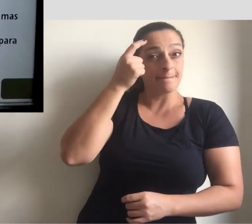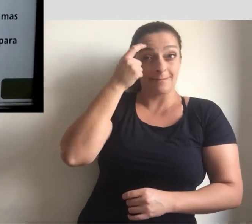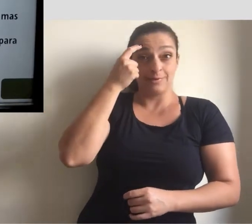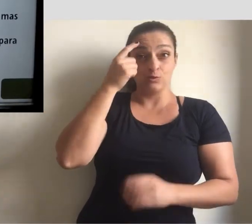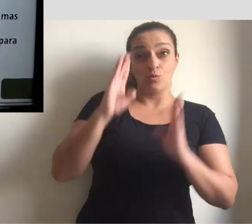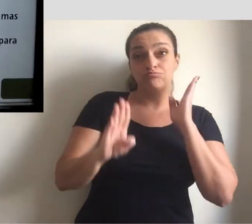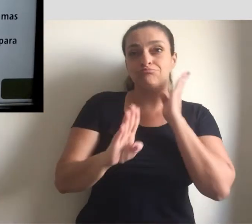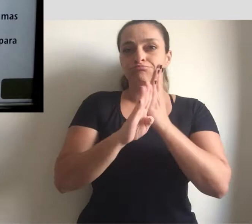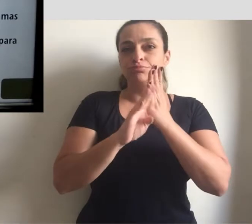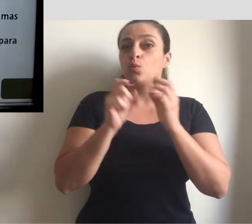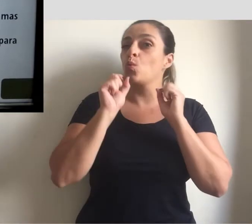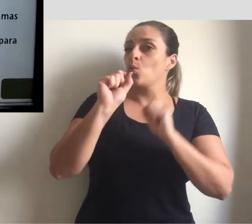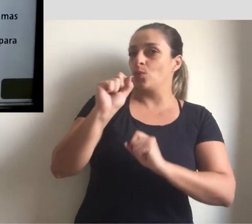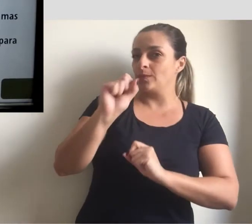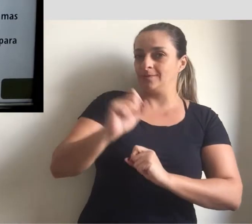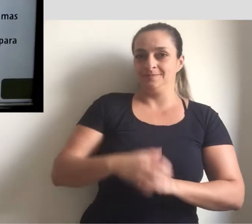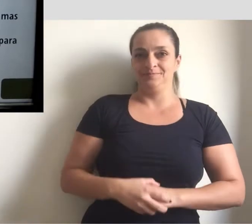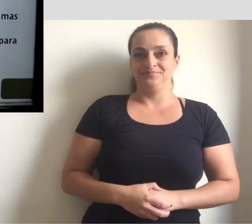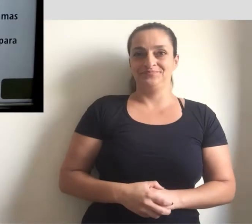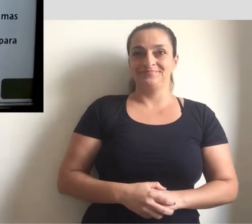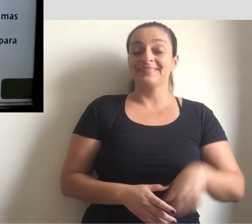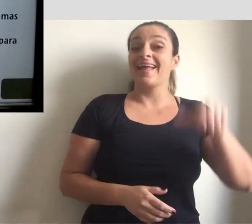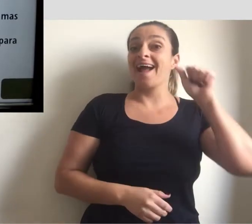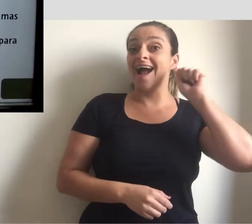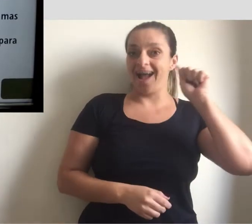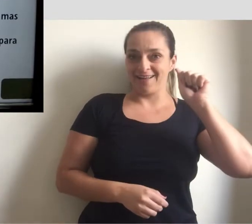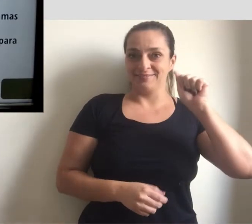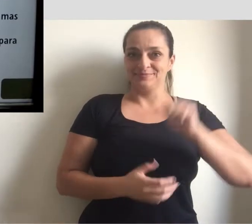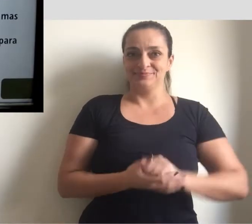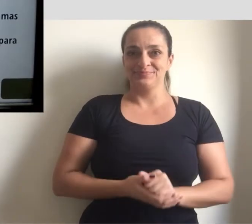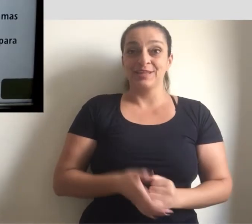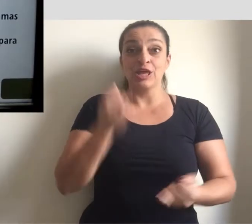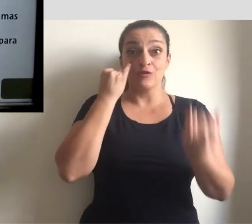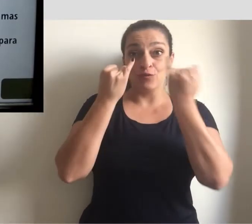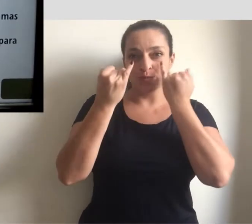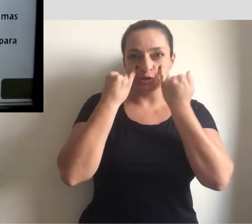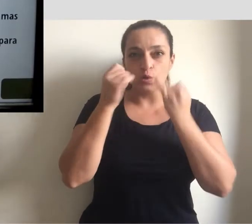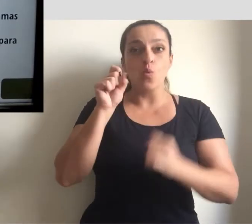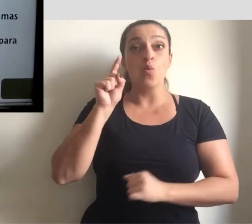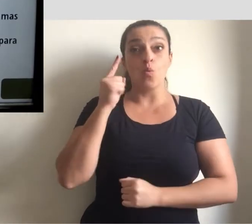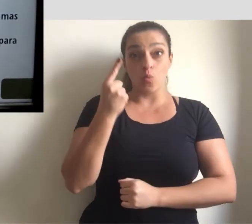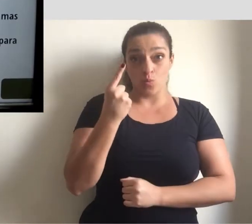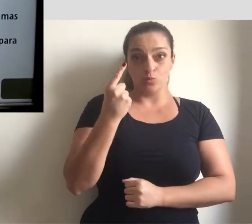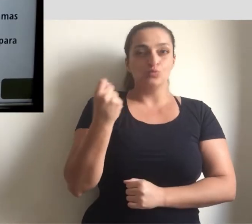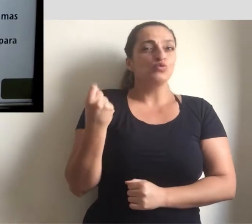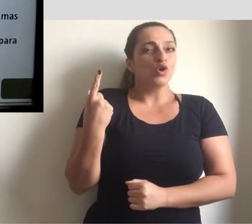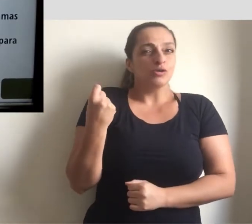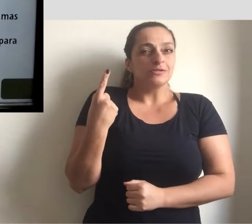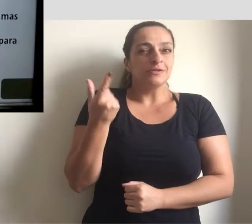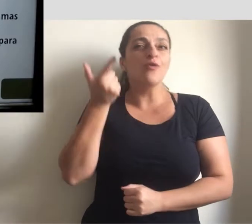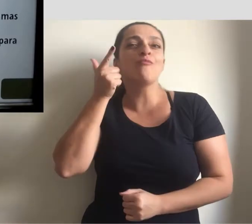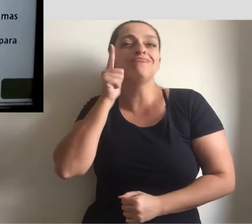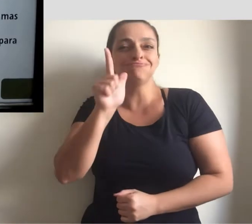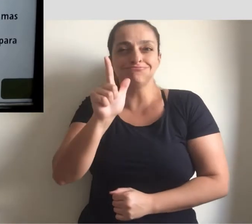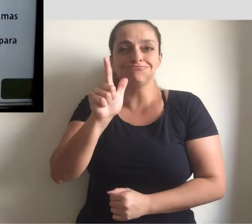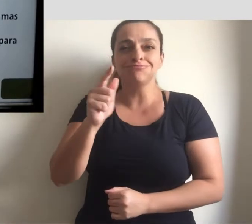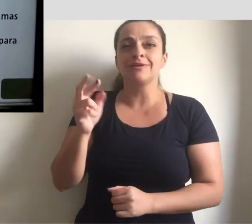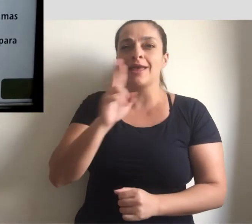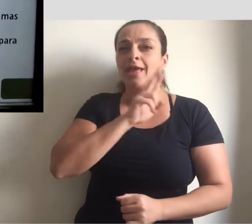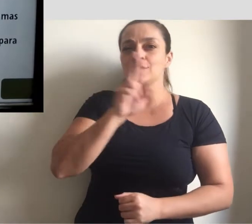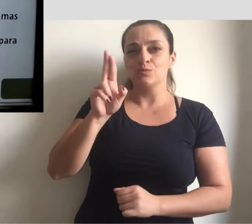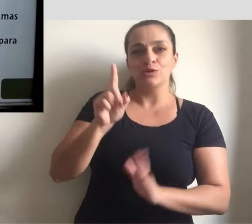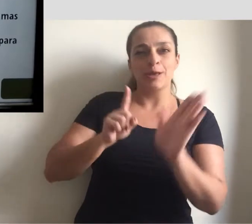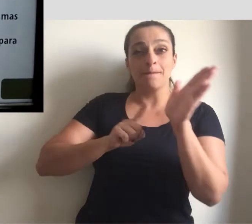concluir que letra Alternativa A, a informação 1 sozinha é suficiente para responder a